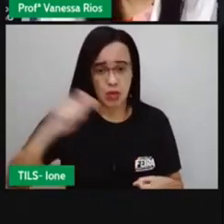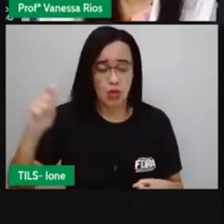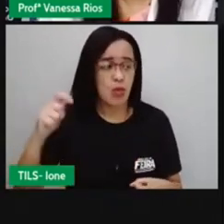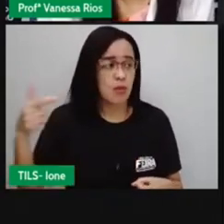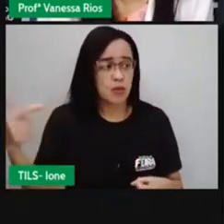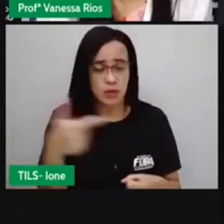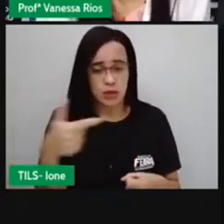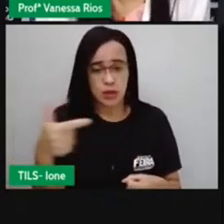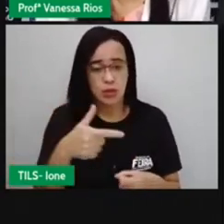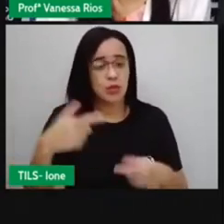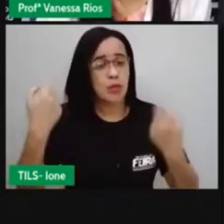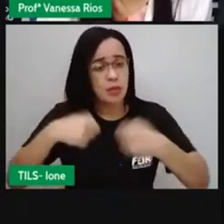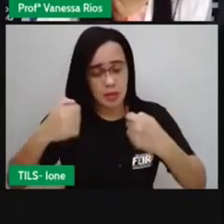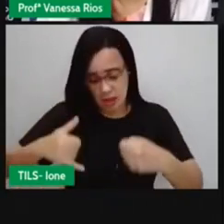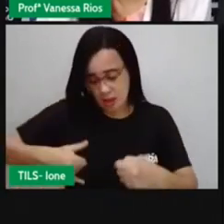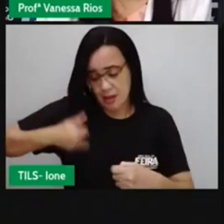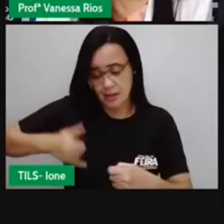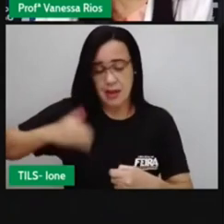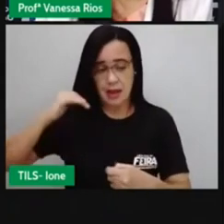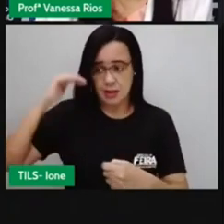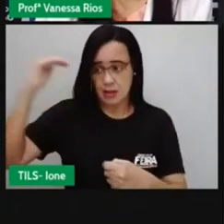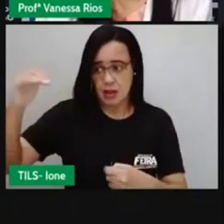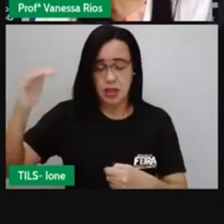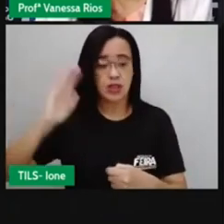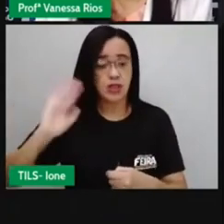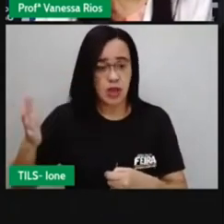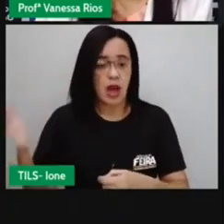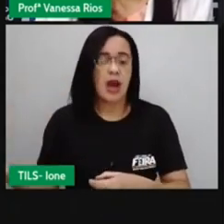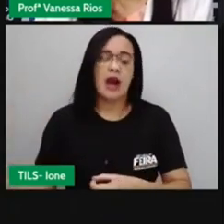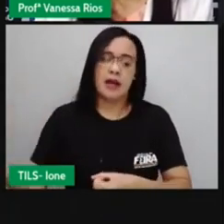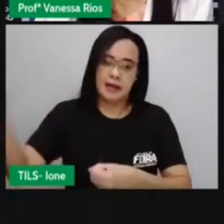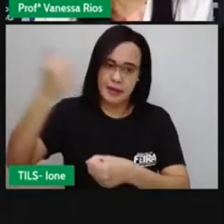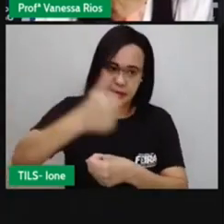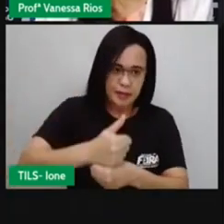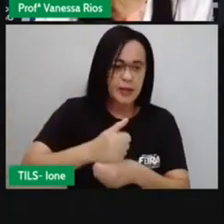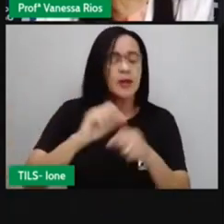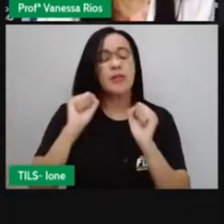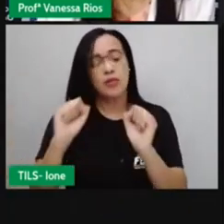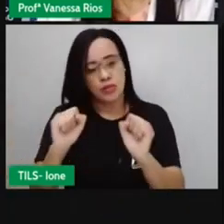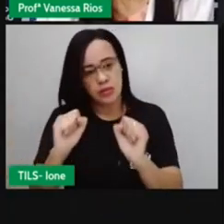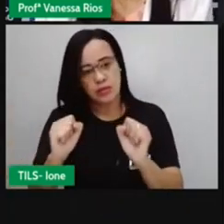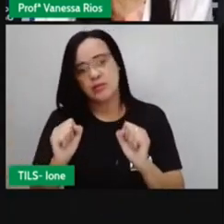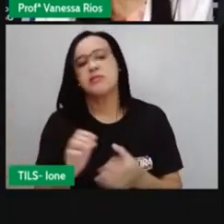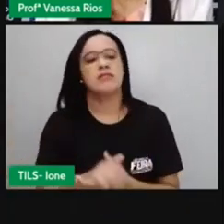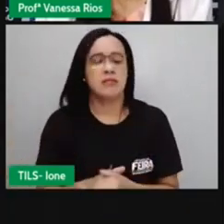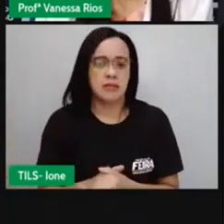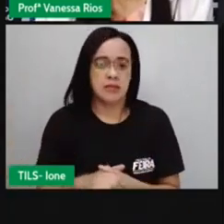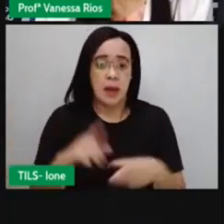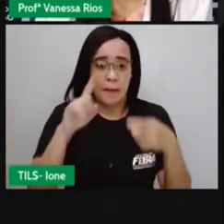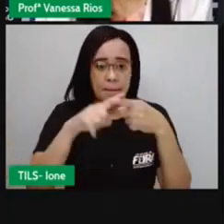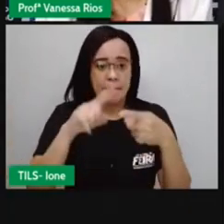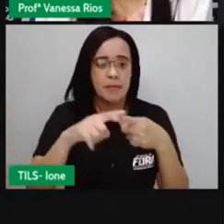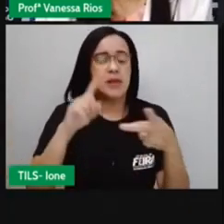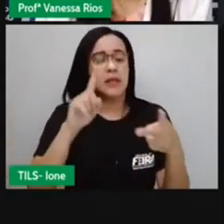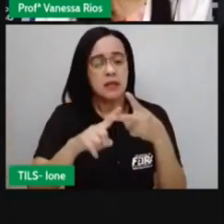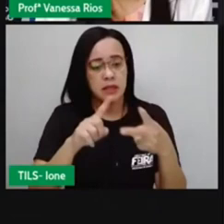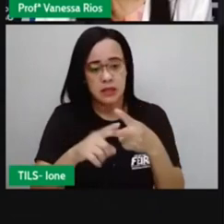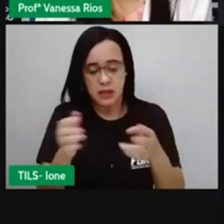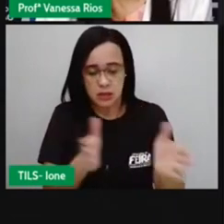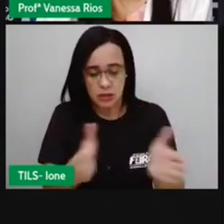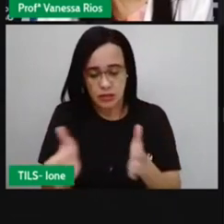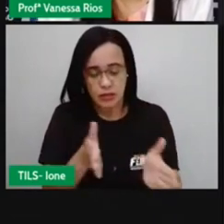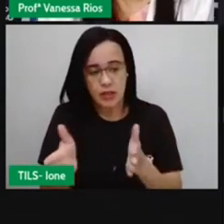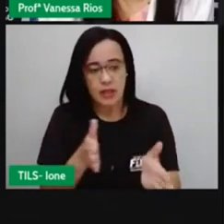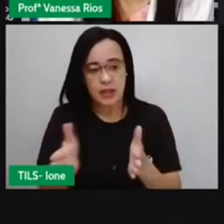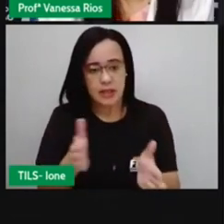suficiente para assumir esse trono. Então, a segunda fase aí conhecida como regência cobre os anos